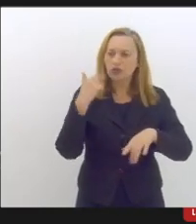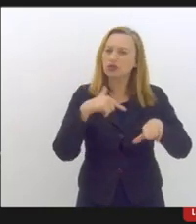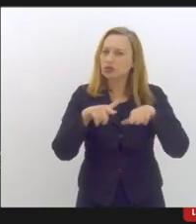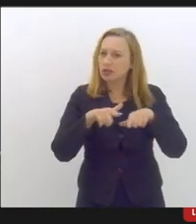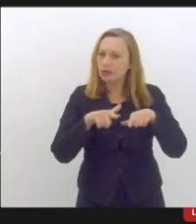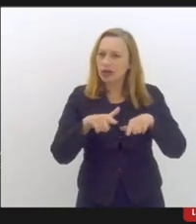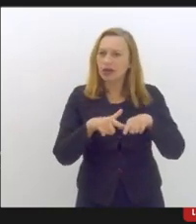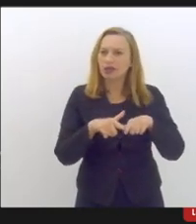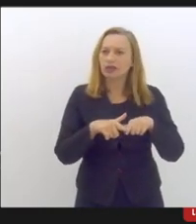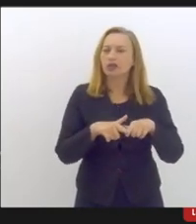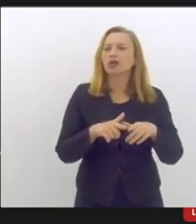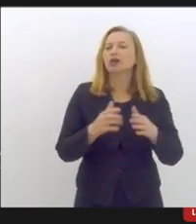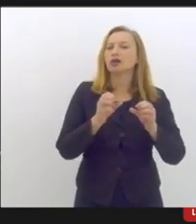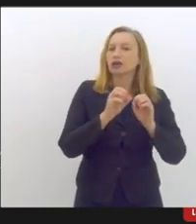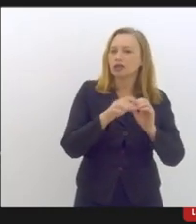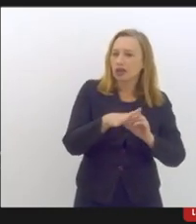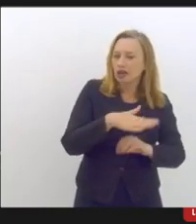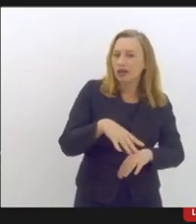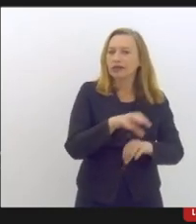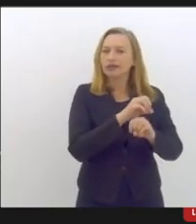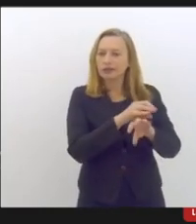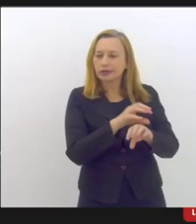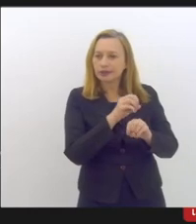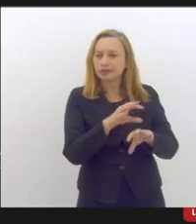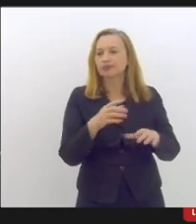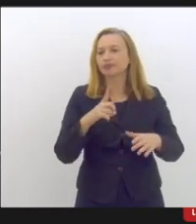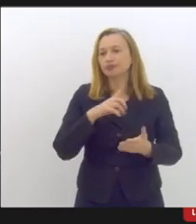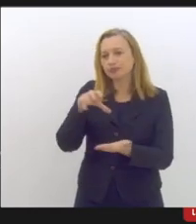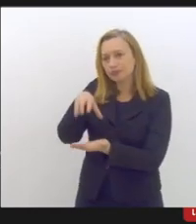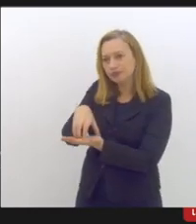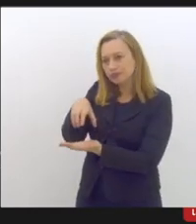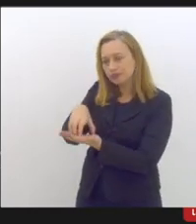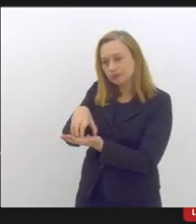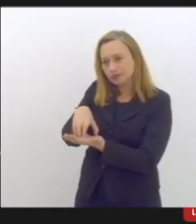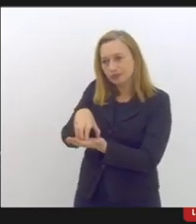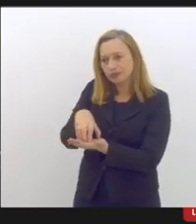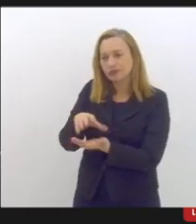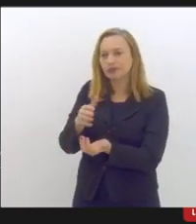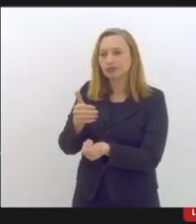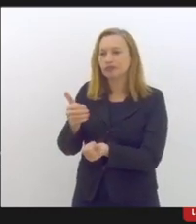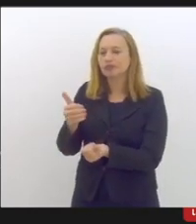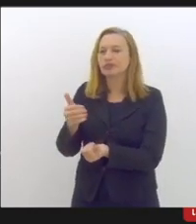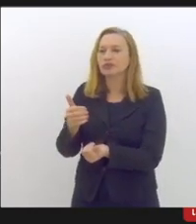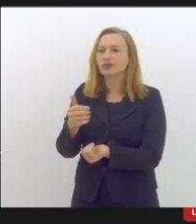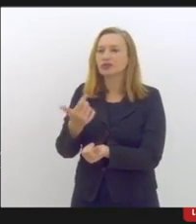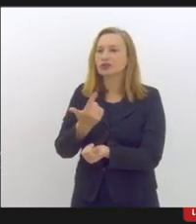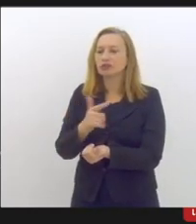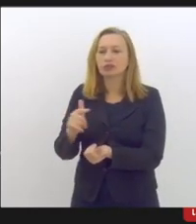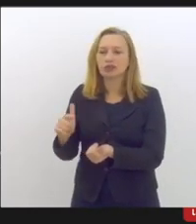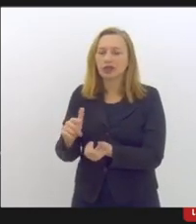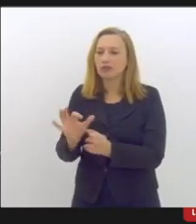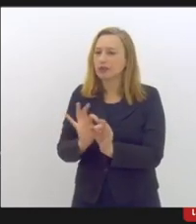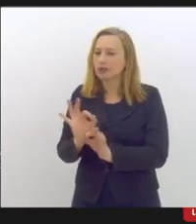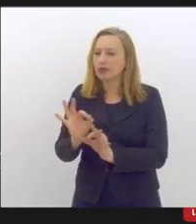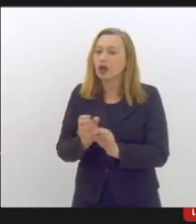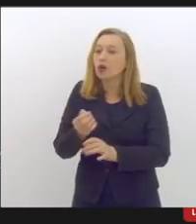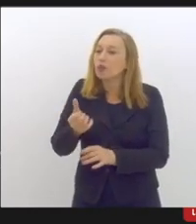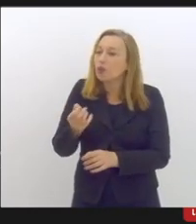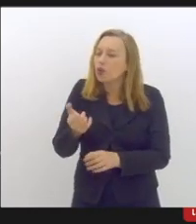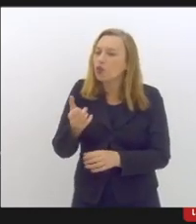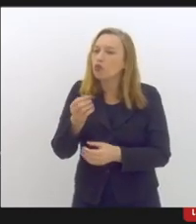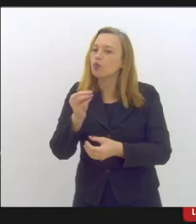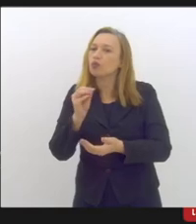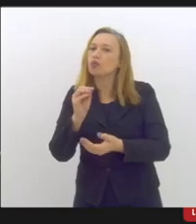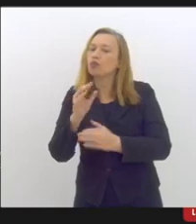a gente assim como na educação a gente tem uma rede de atenção social que está extremamente desmontada com poucos profissionais